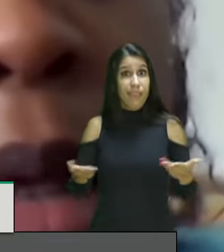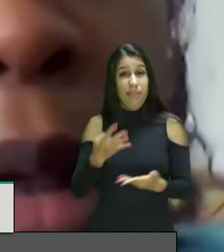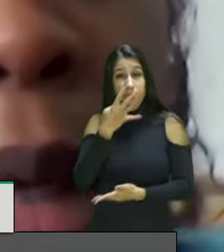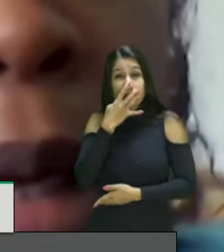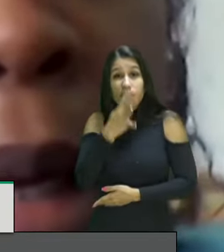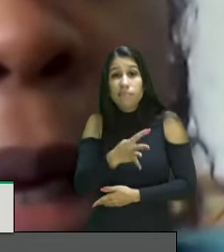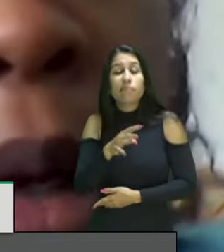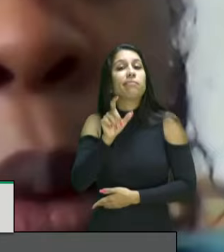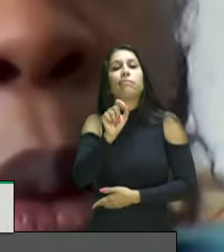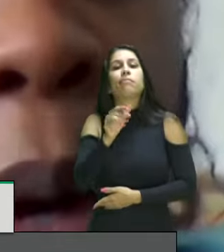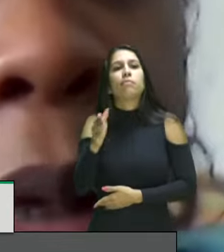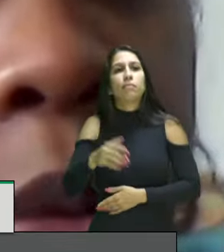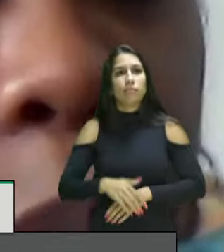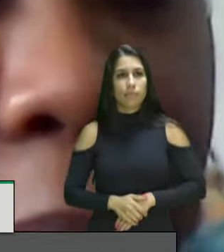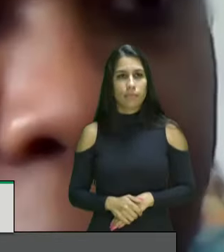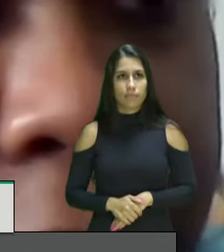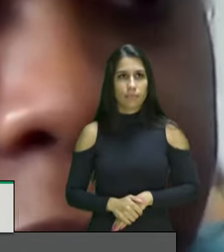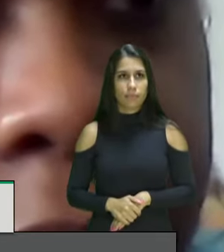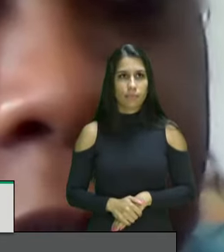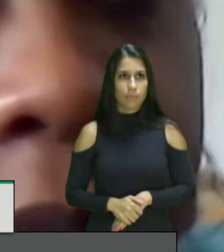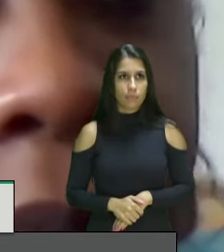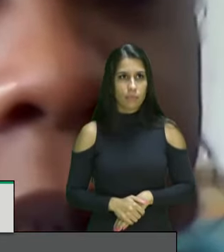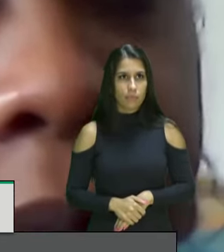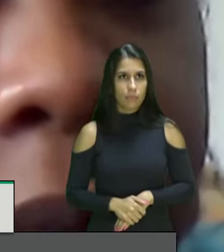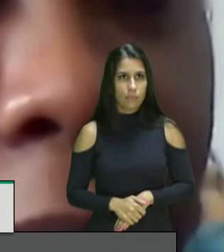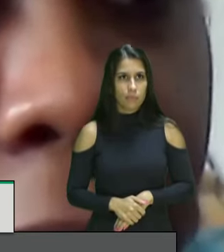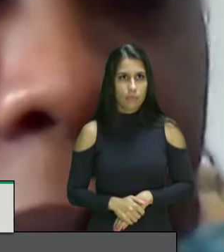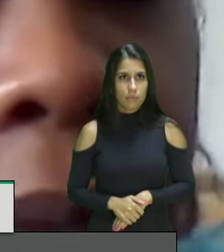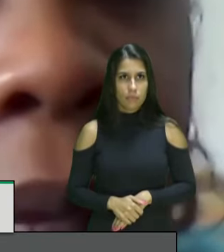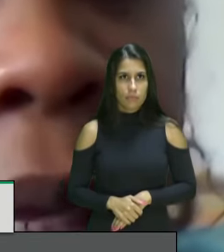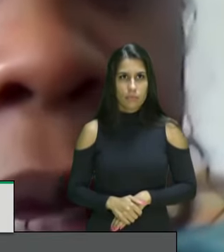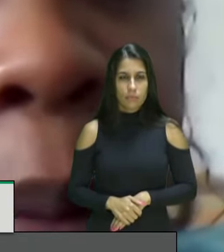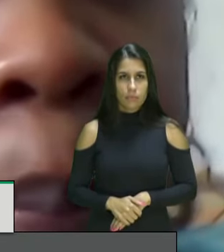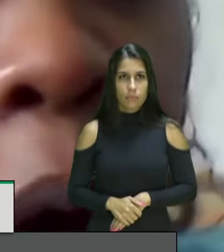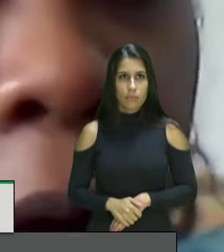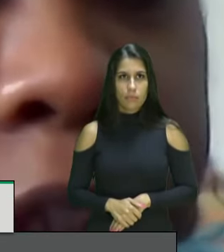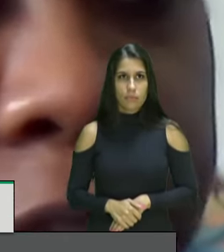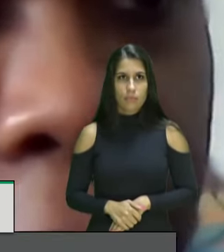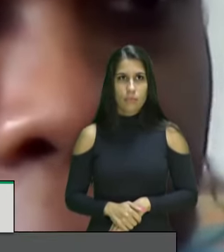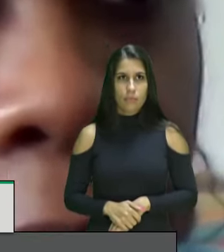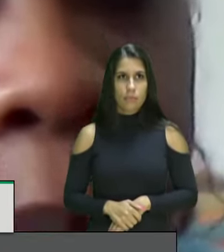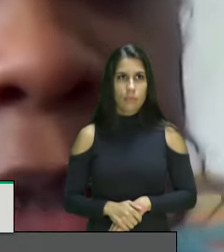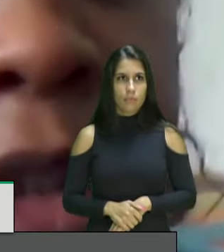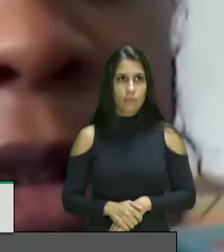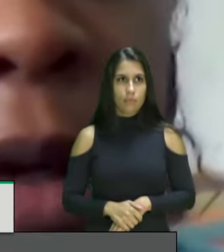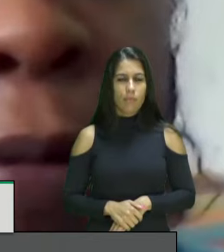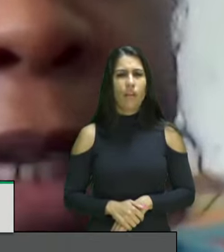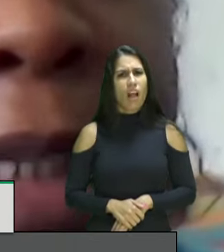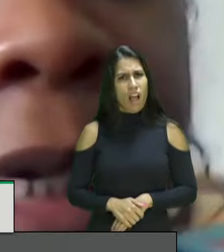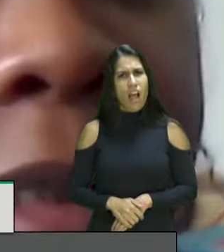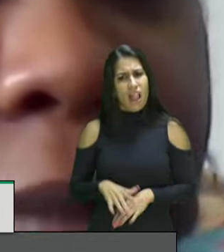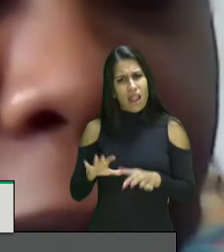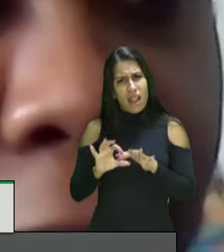quanto mais dá porte de armas